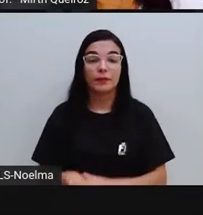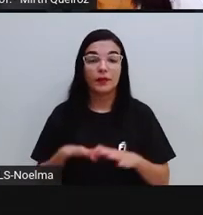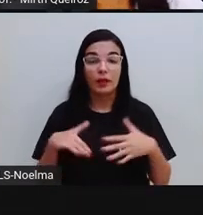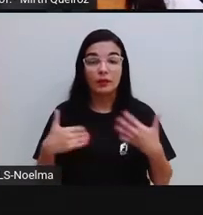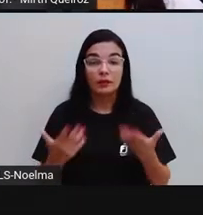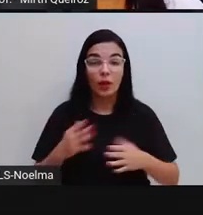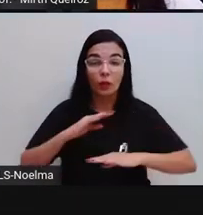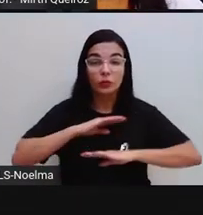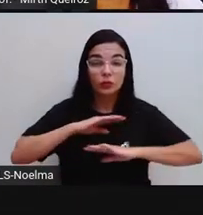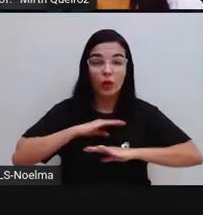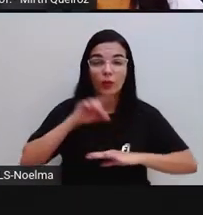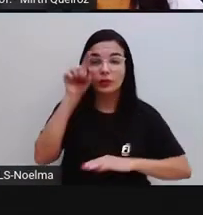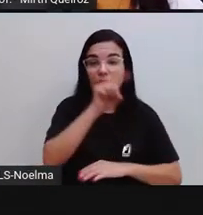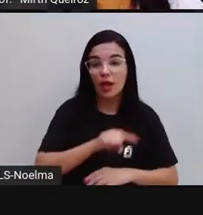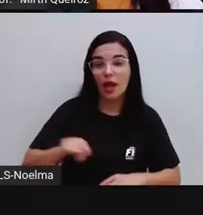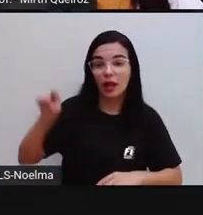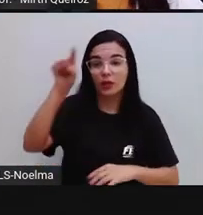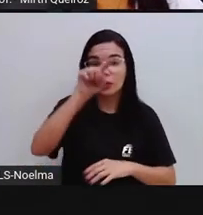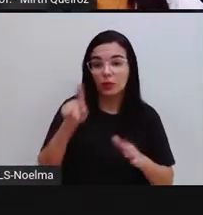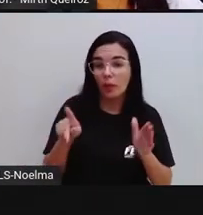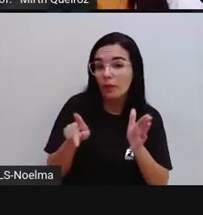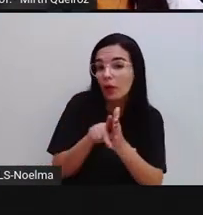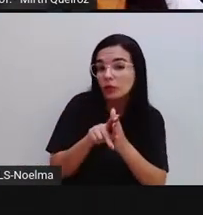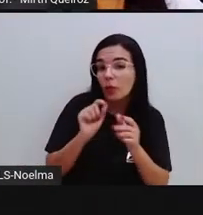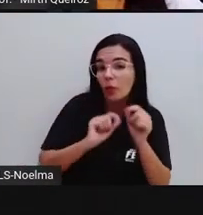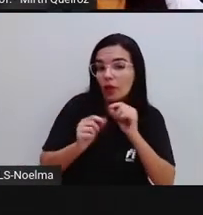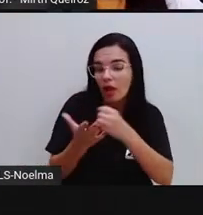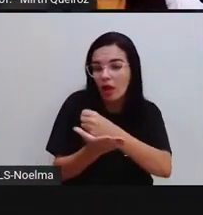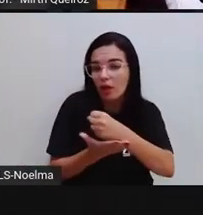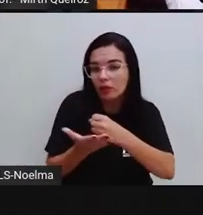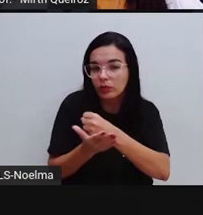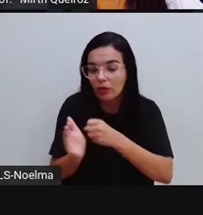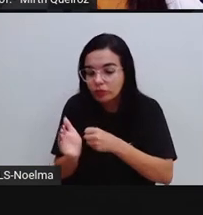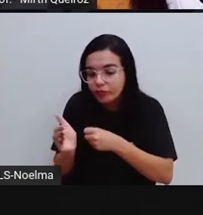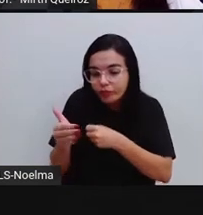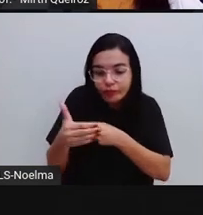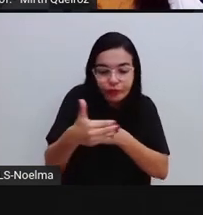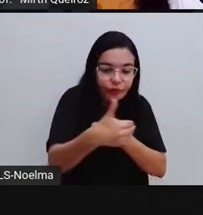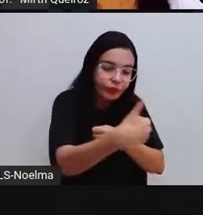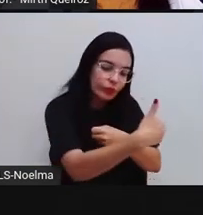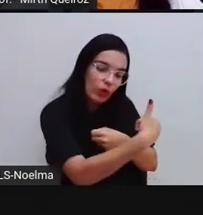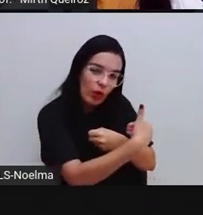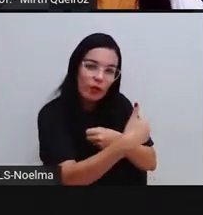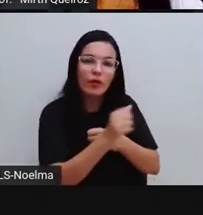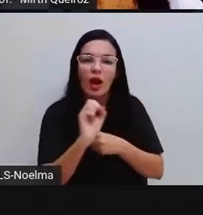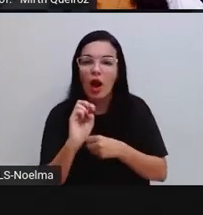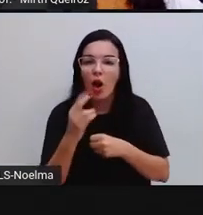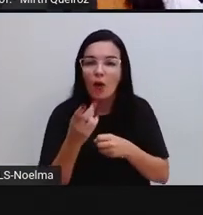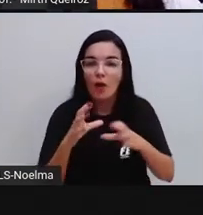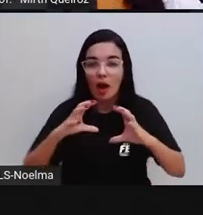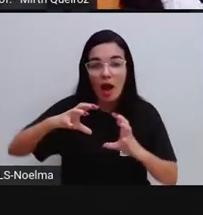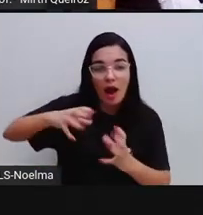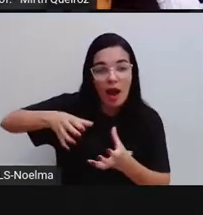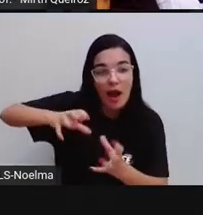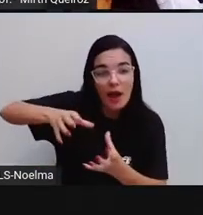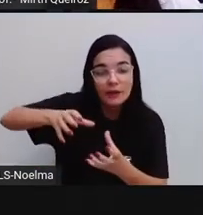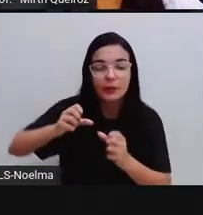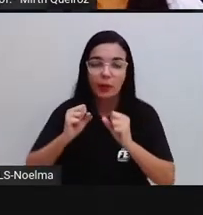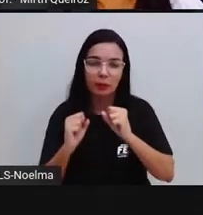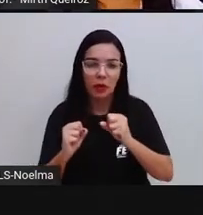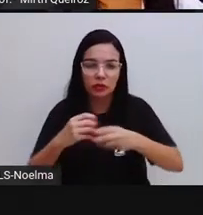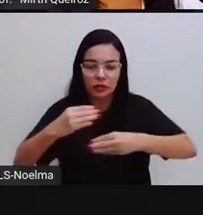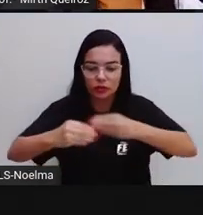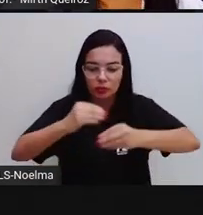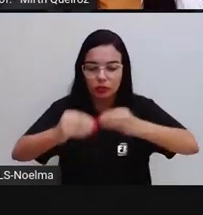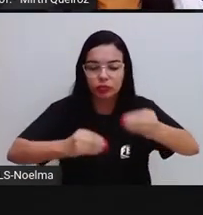Os corpos redondos, então, eles possuem superfícies curvas que vai fazer com que eles possam girar,